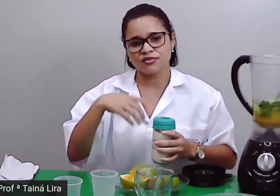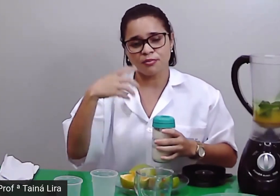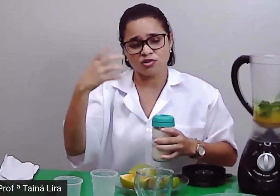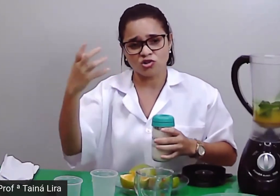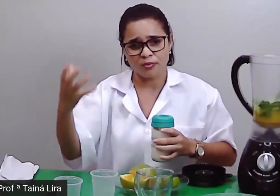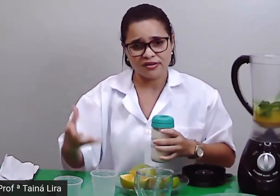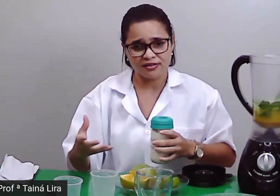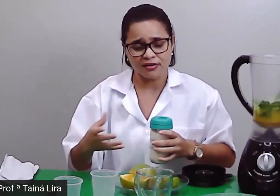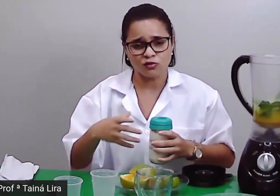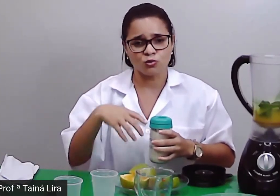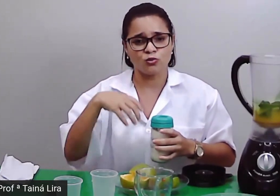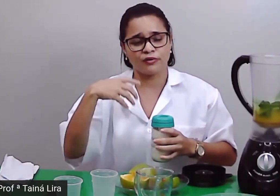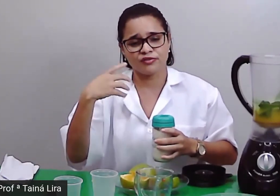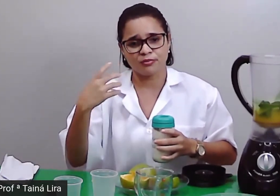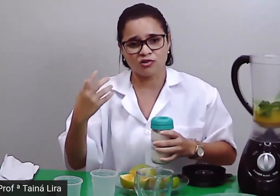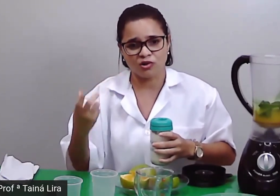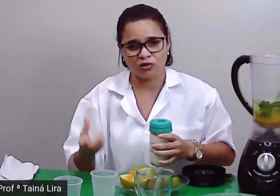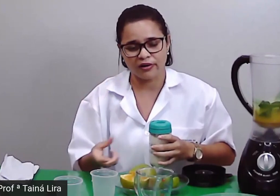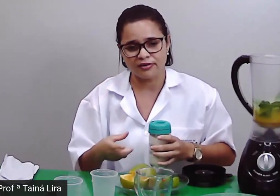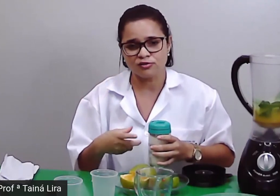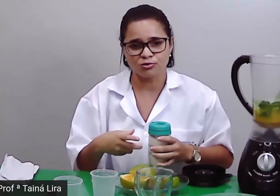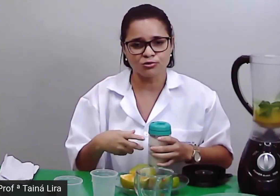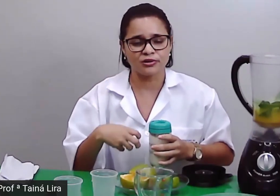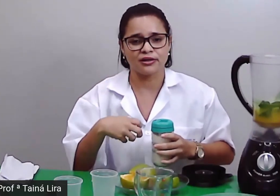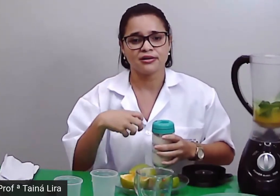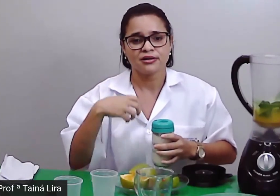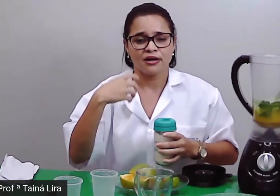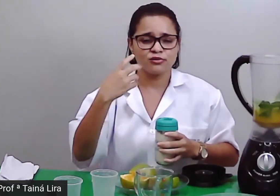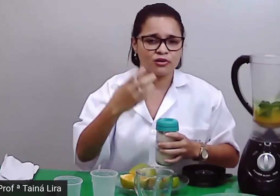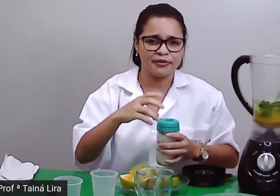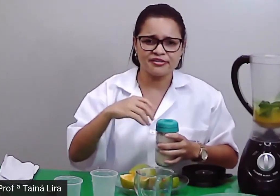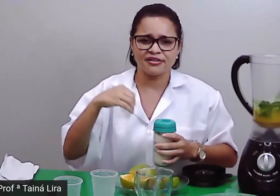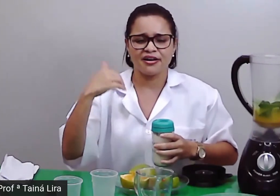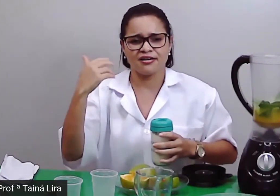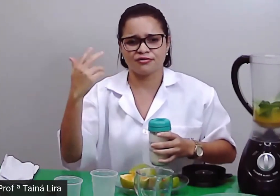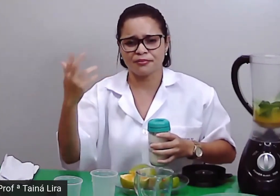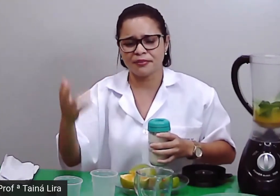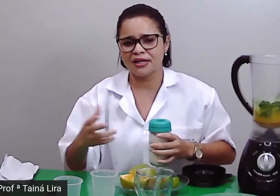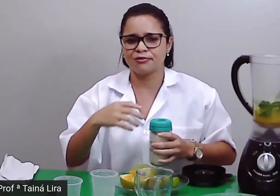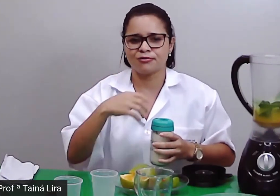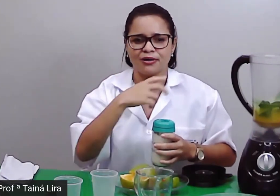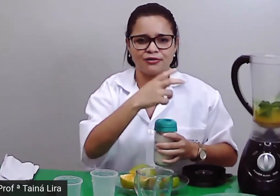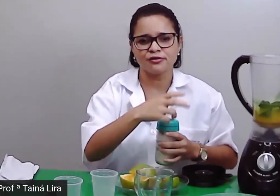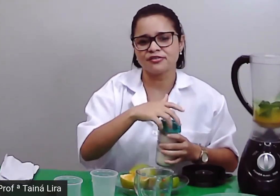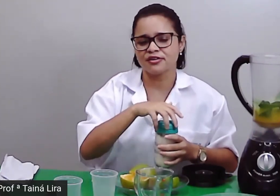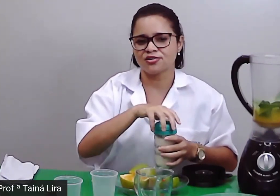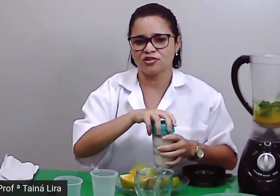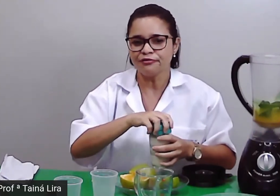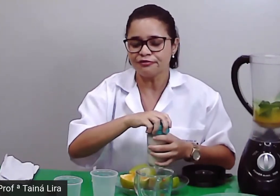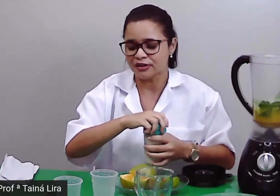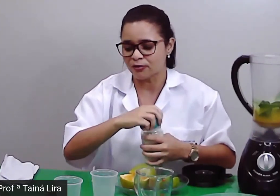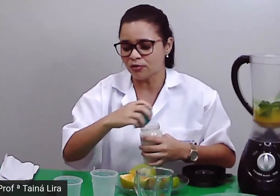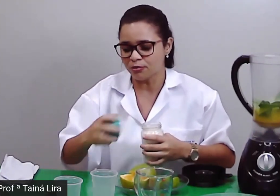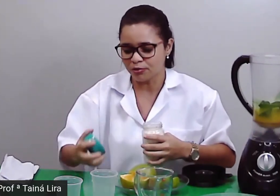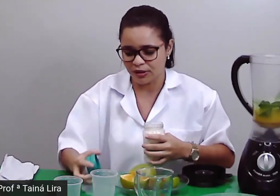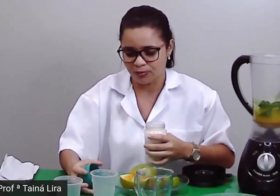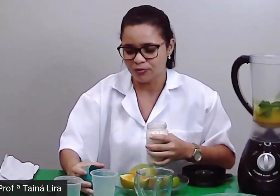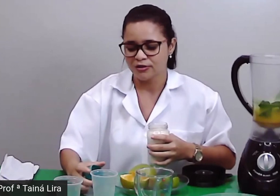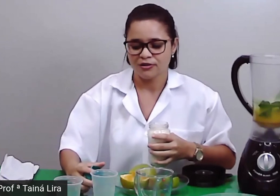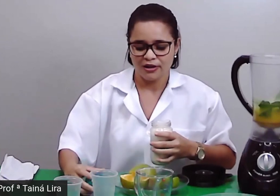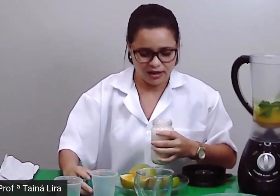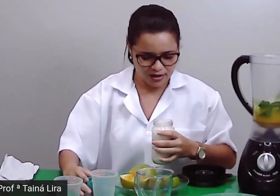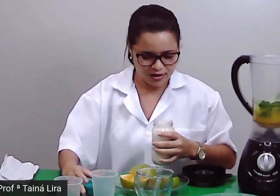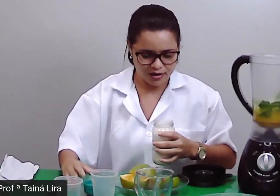no rio. Então, você pode tomar sem açúcar, você pode colocar açúcar, açúcar mascar, mel, adoçante. Como